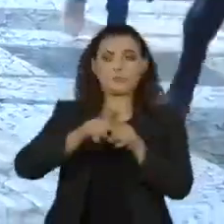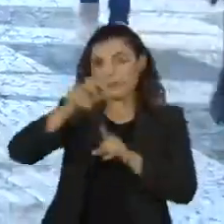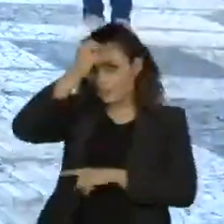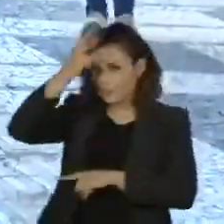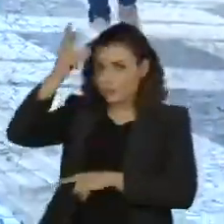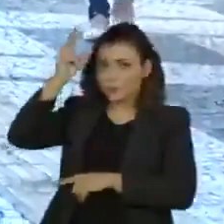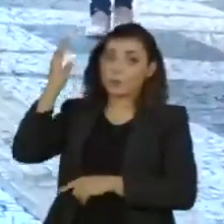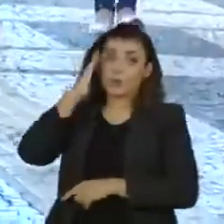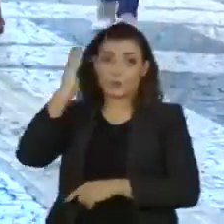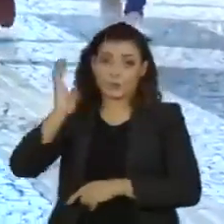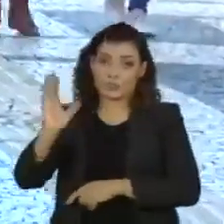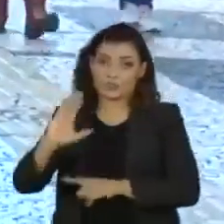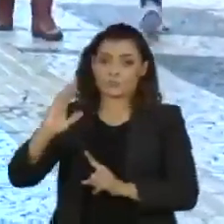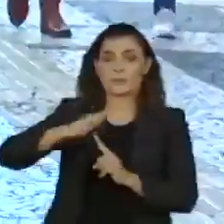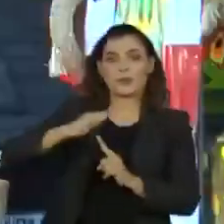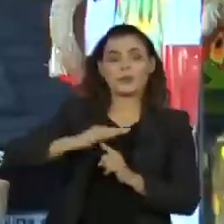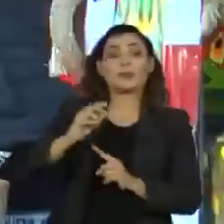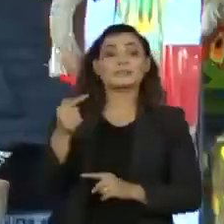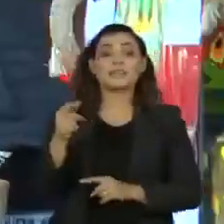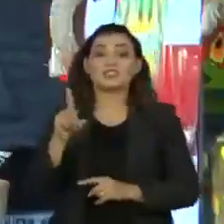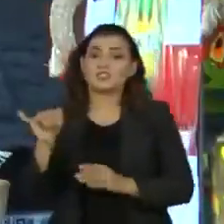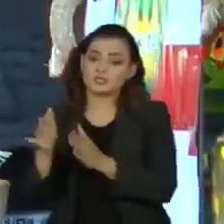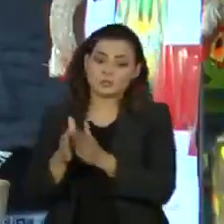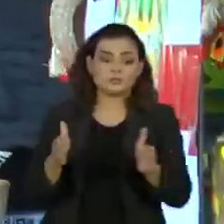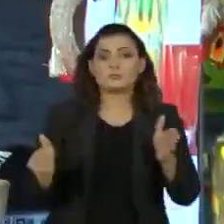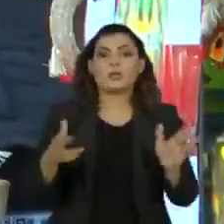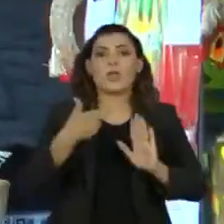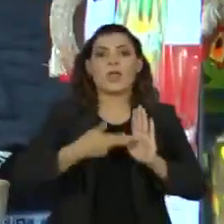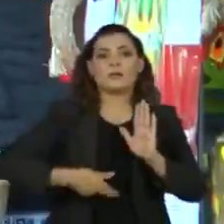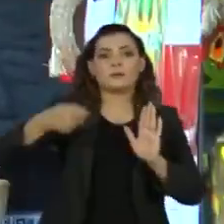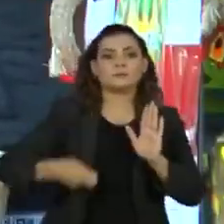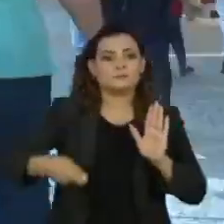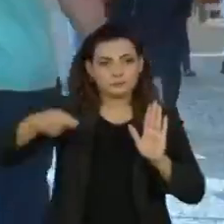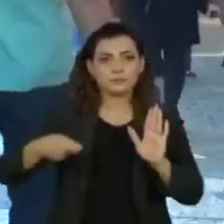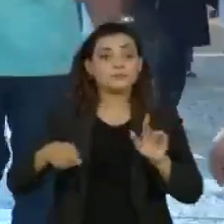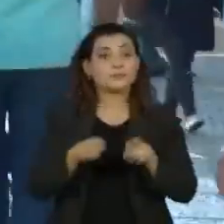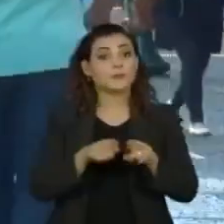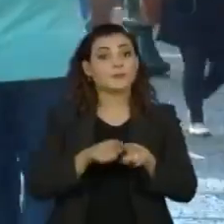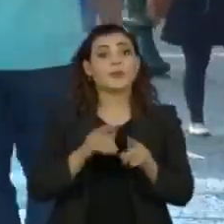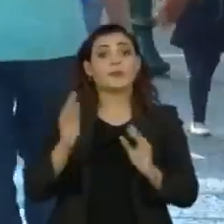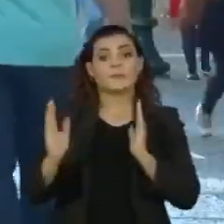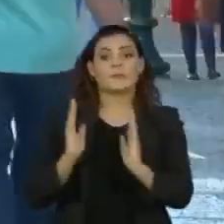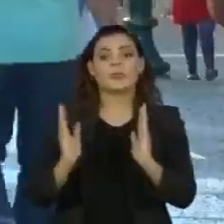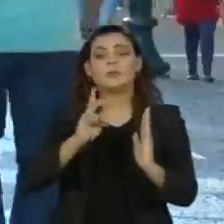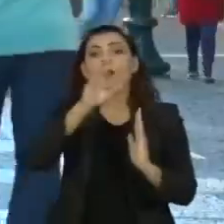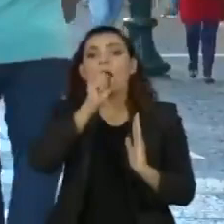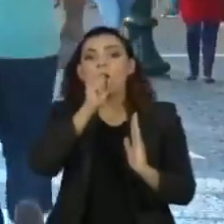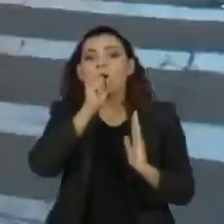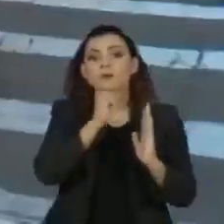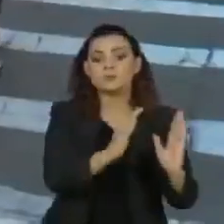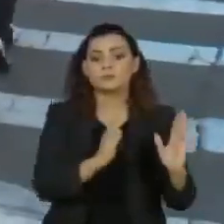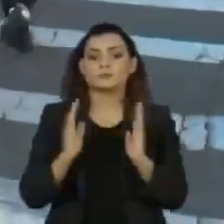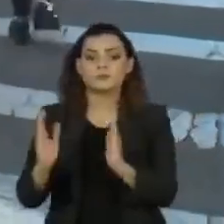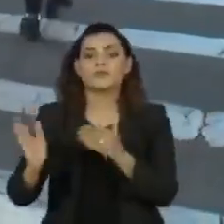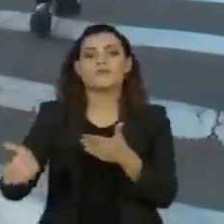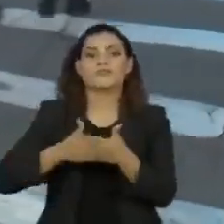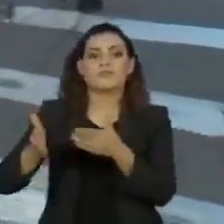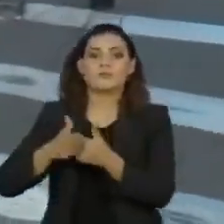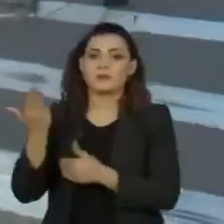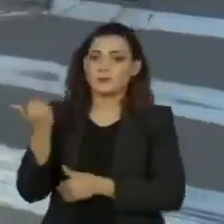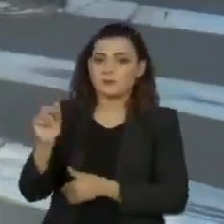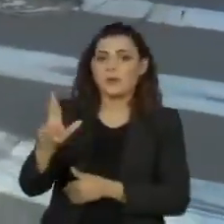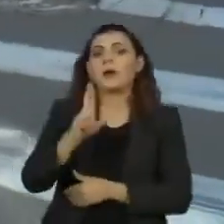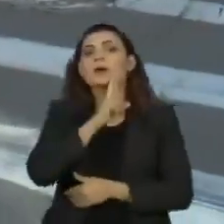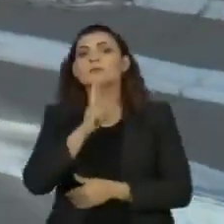Curitiba prorrogou por sete dias as medidas com restrições da bandeira laranja, que decretam fechamento de